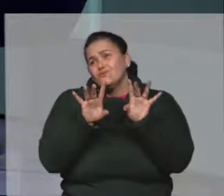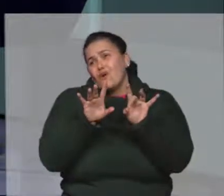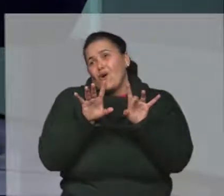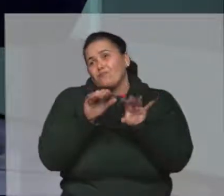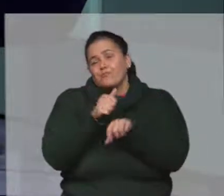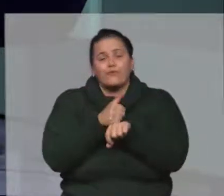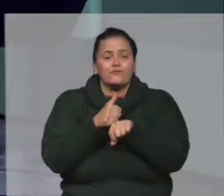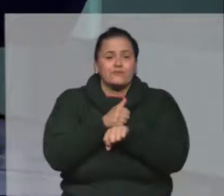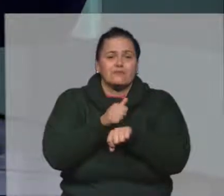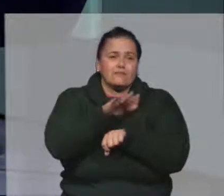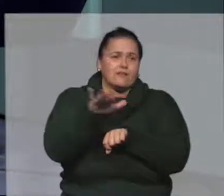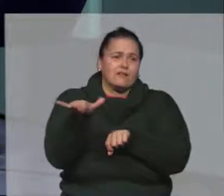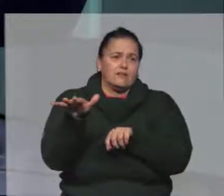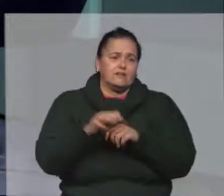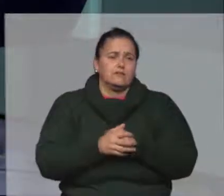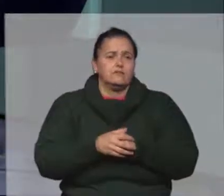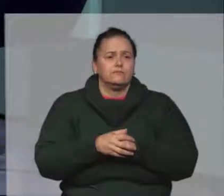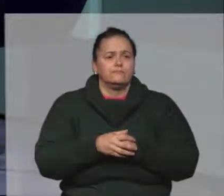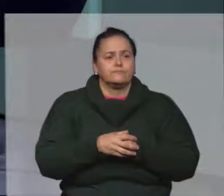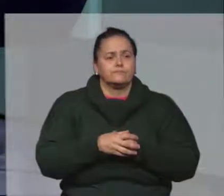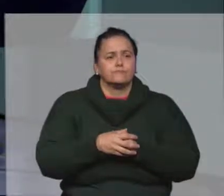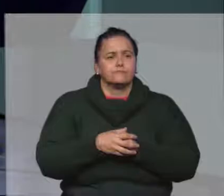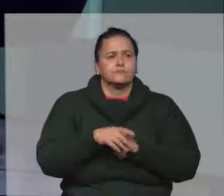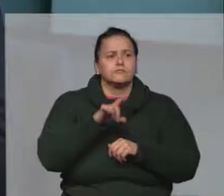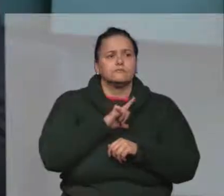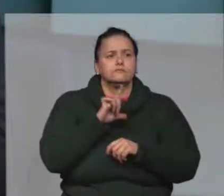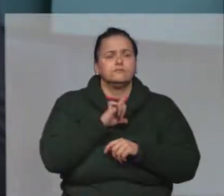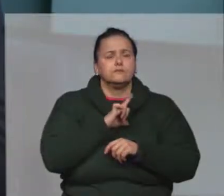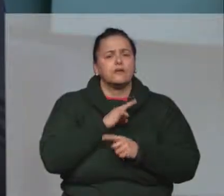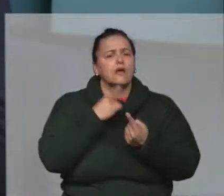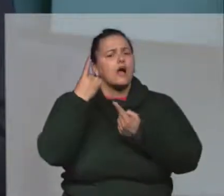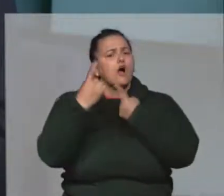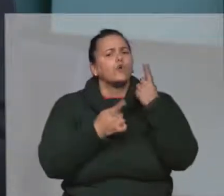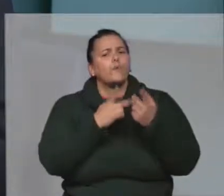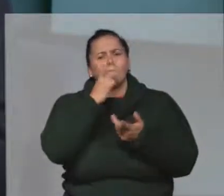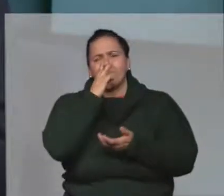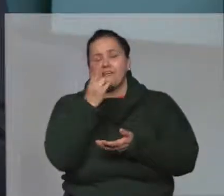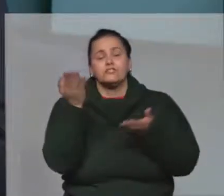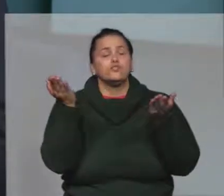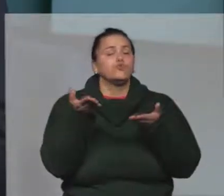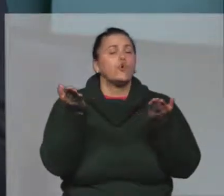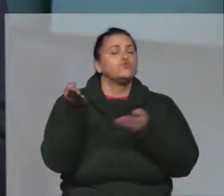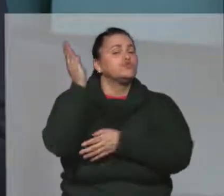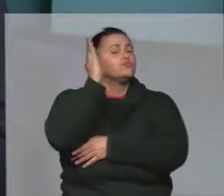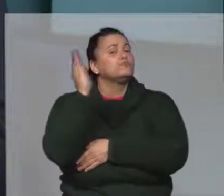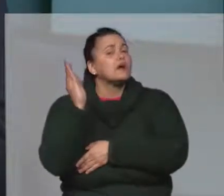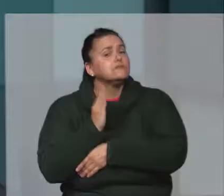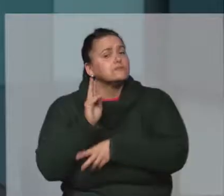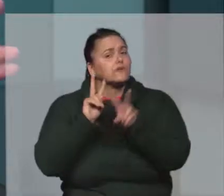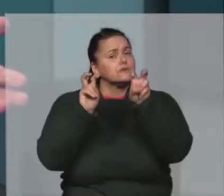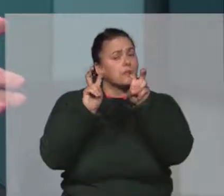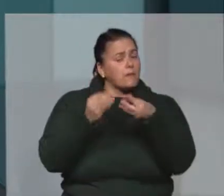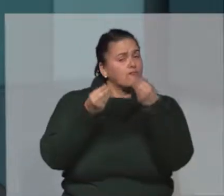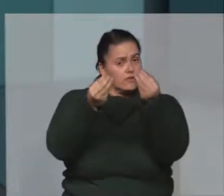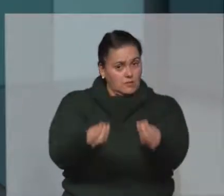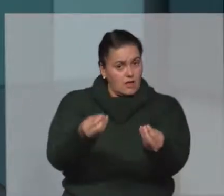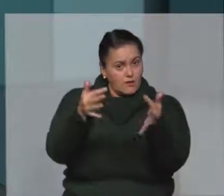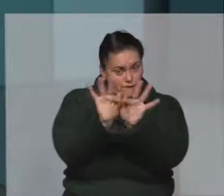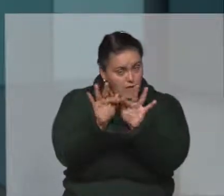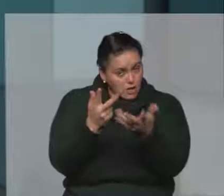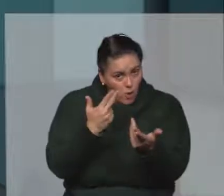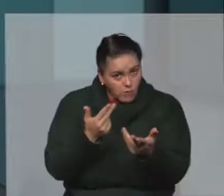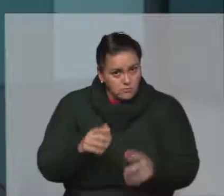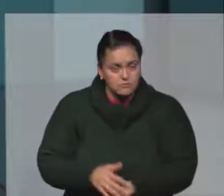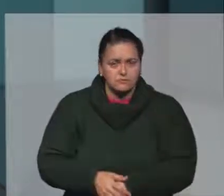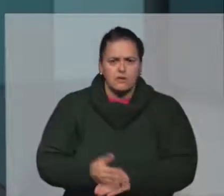profissionais ou os alunos que vierem do Polo Petroquímico. E existe algo parecido hoje no Brasil com essa temática que é oferecida